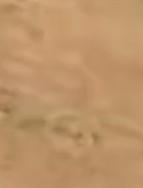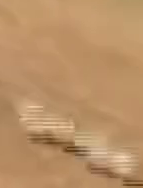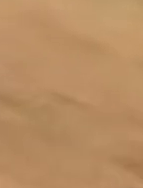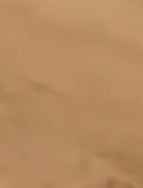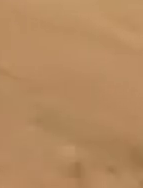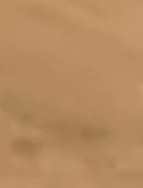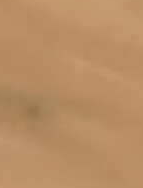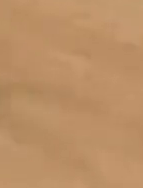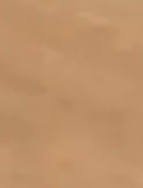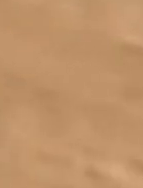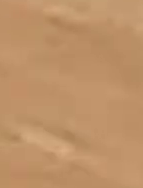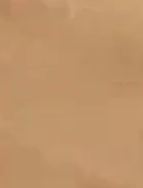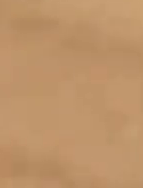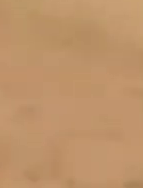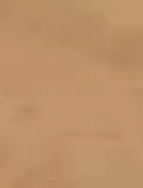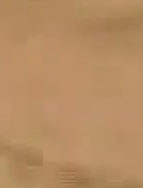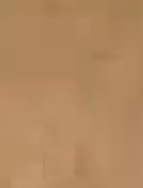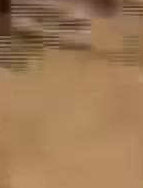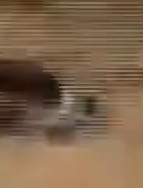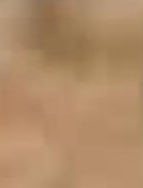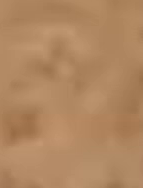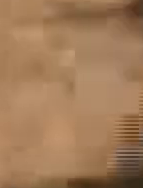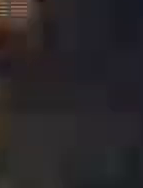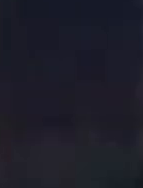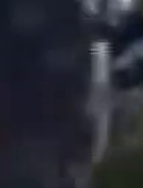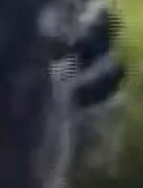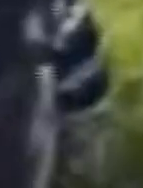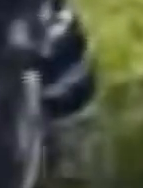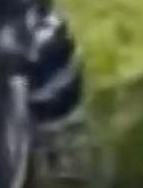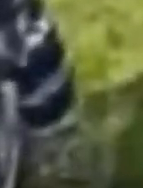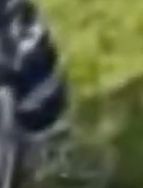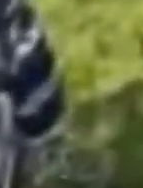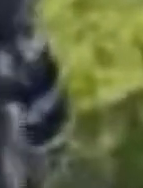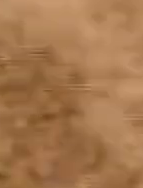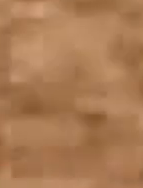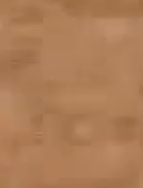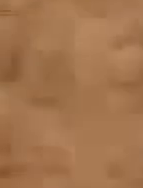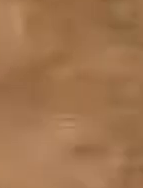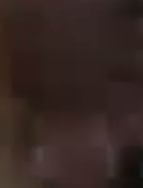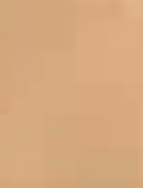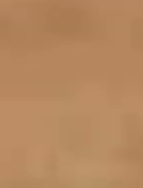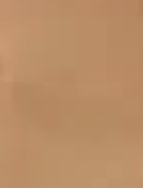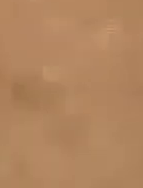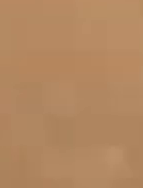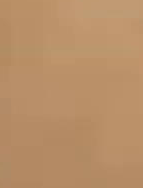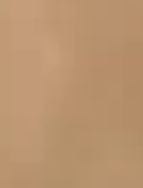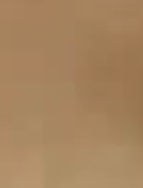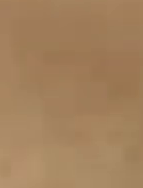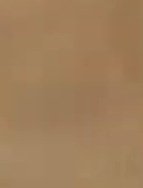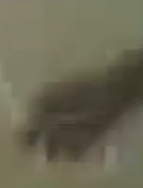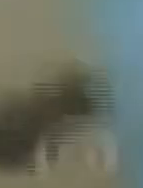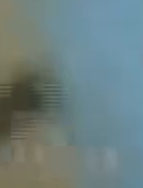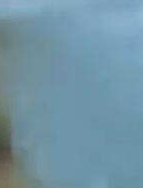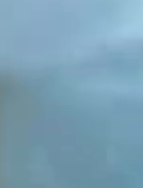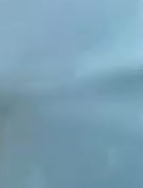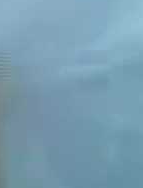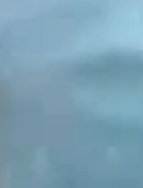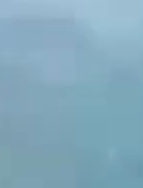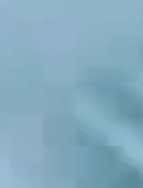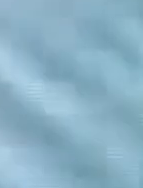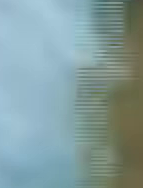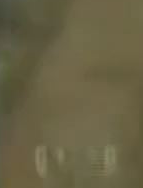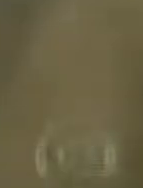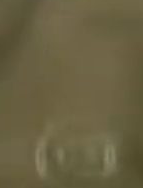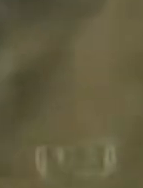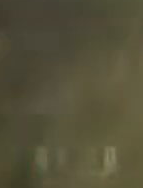hiperestimulantes, ao chegar nesse final, eles são frustrados no seu objetivo, que seria capturar aquele